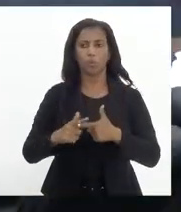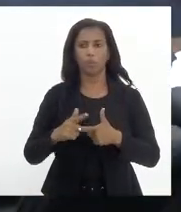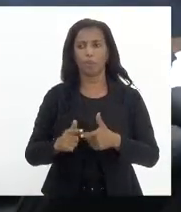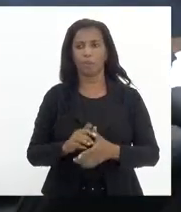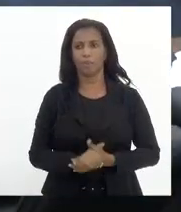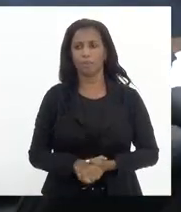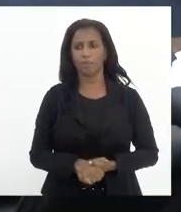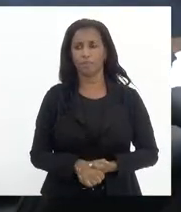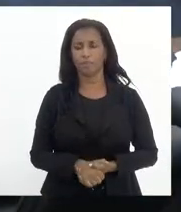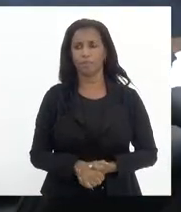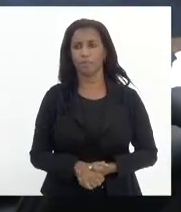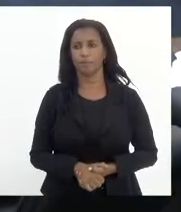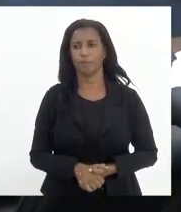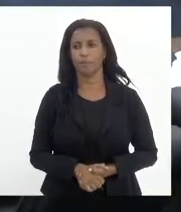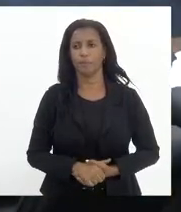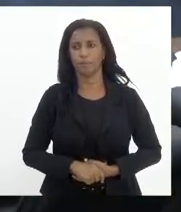ordem, presidente.